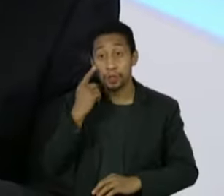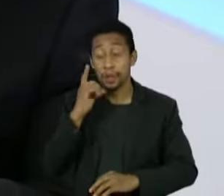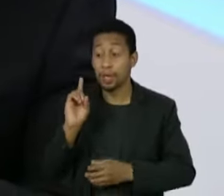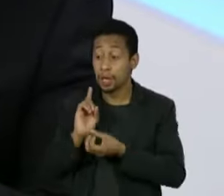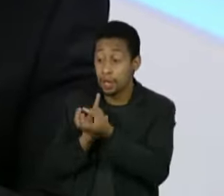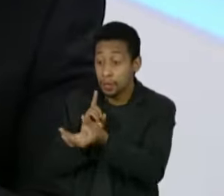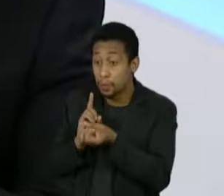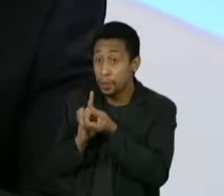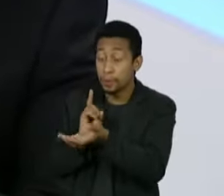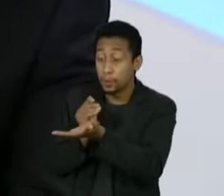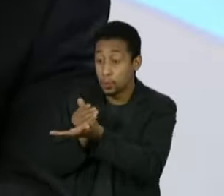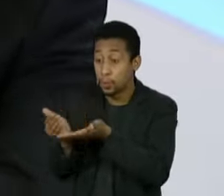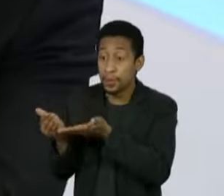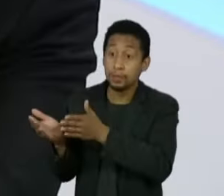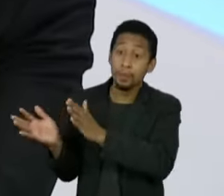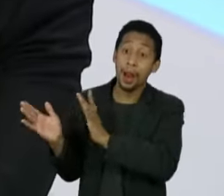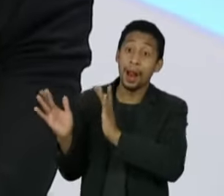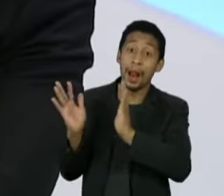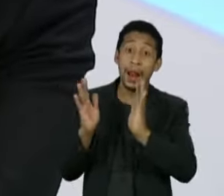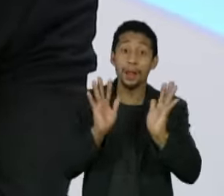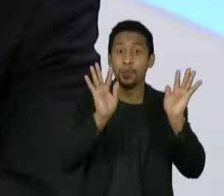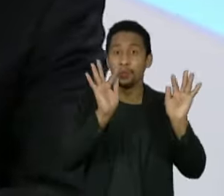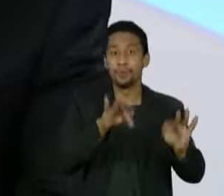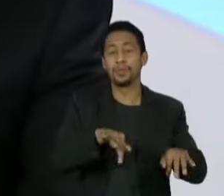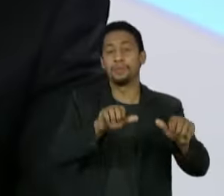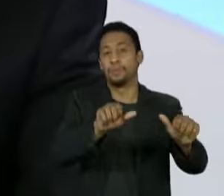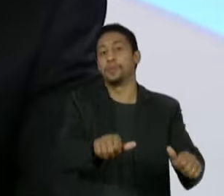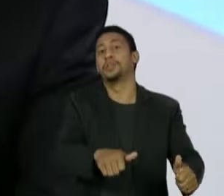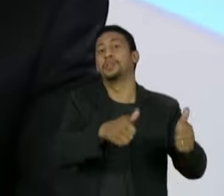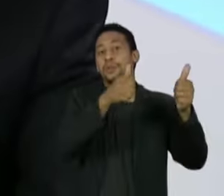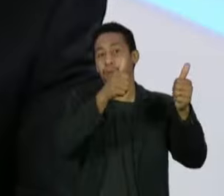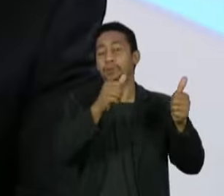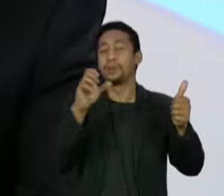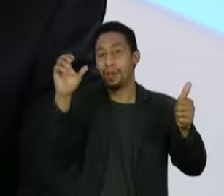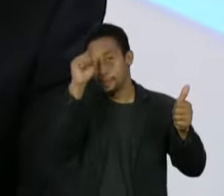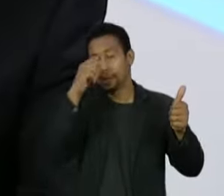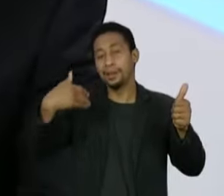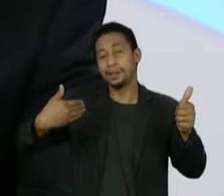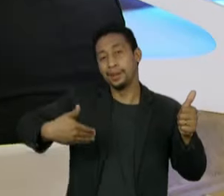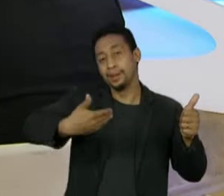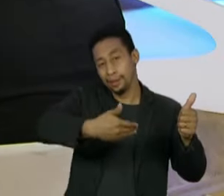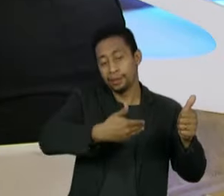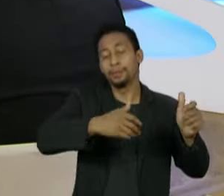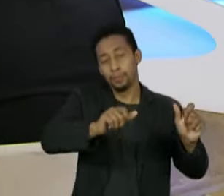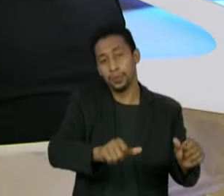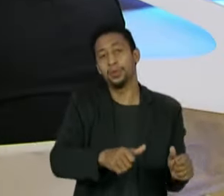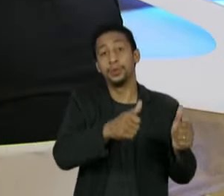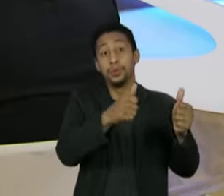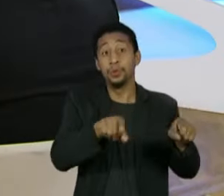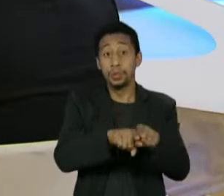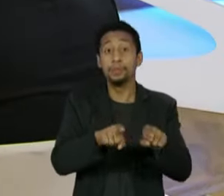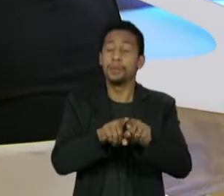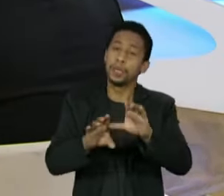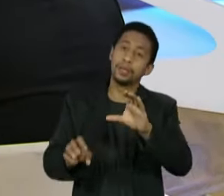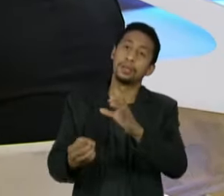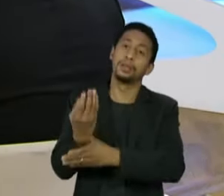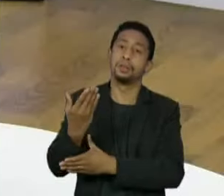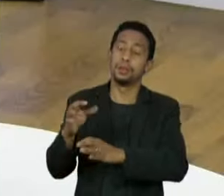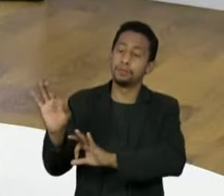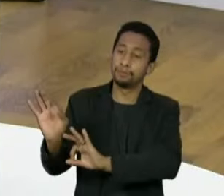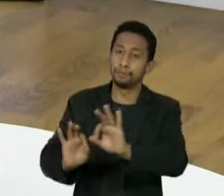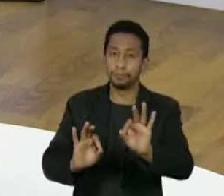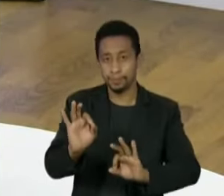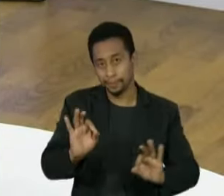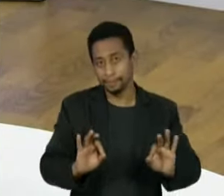você vê que todo mundo melhorou. Aprender um pouco mais a fazer o trabalho que tinha que ser feito. E criar ferramentas, acesso a ferramentas que, como o Fabiano citou,